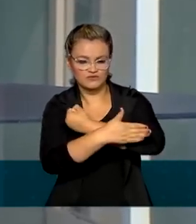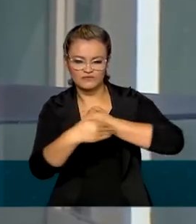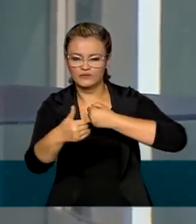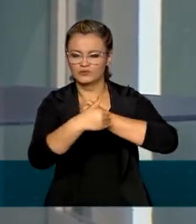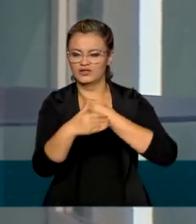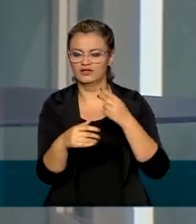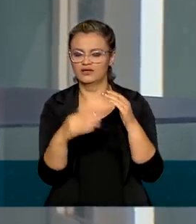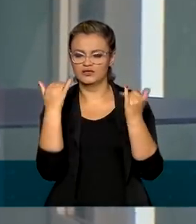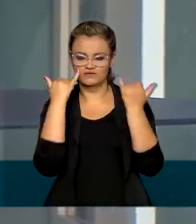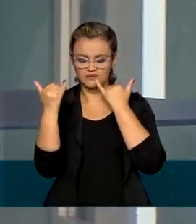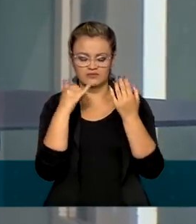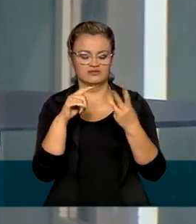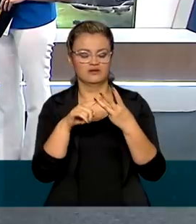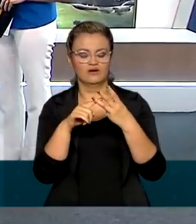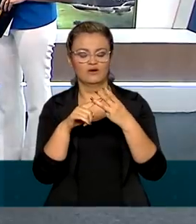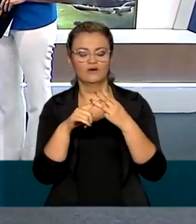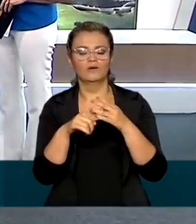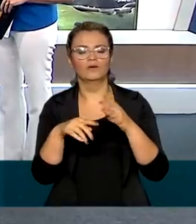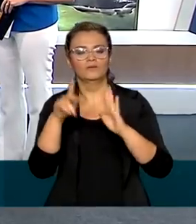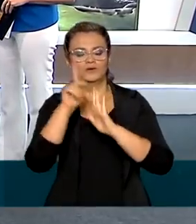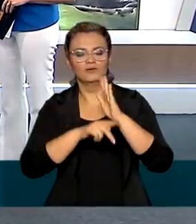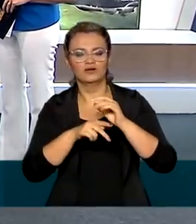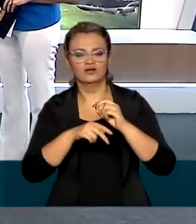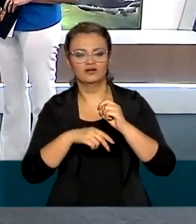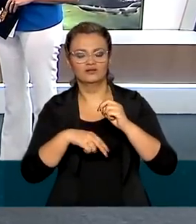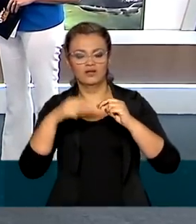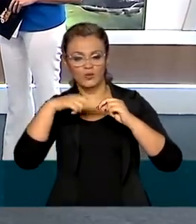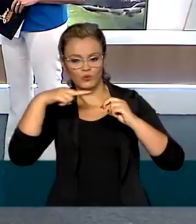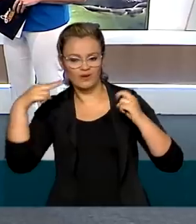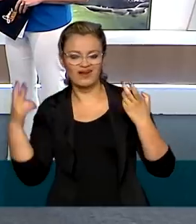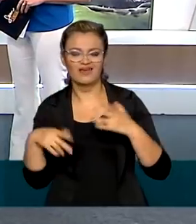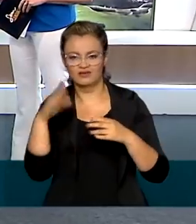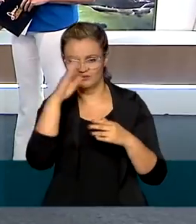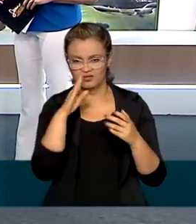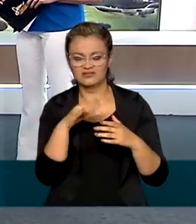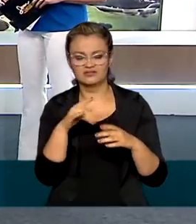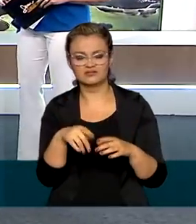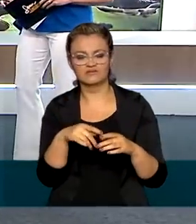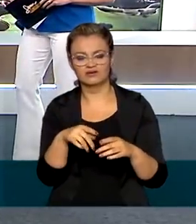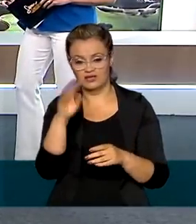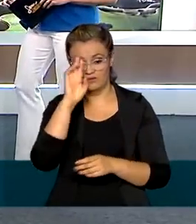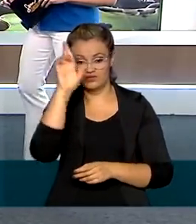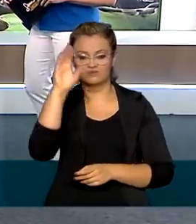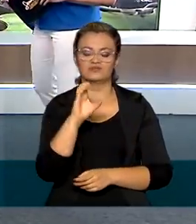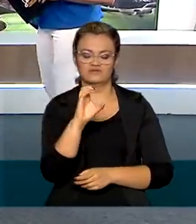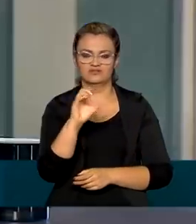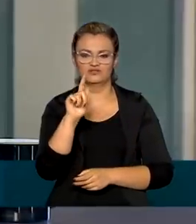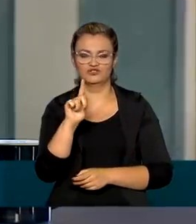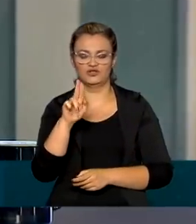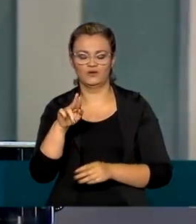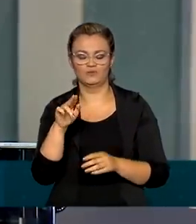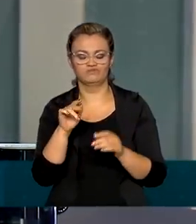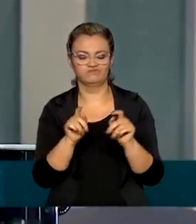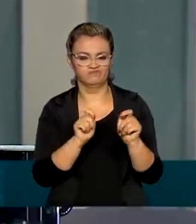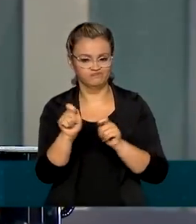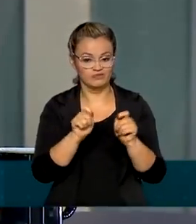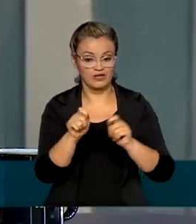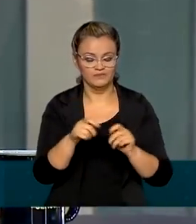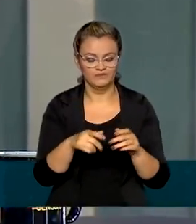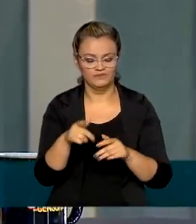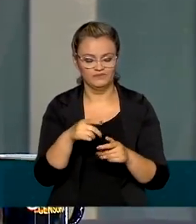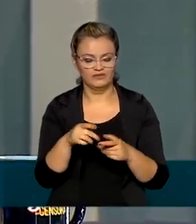e o Programa Nuclear Brasileiro são algumas das atribuições do Gabinete de Segurança Institucional. Segundo o